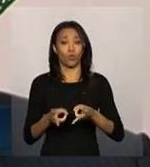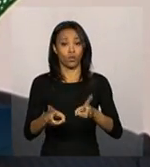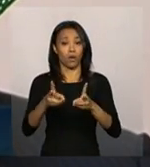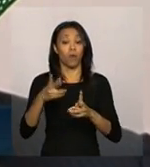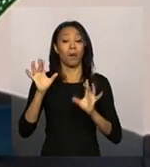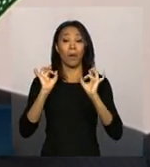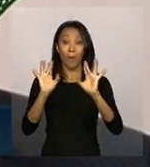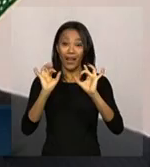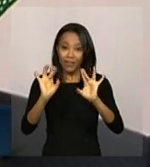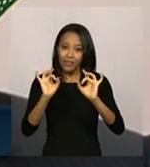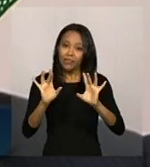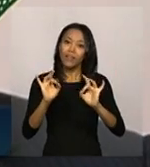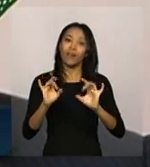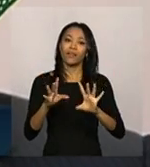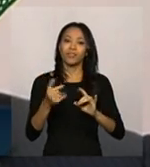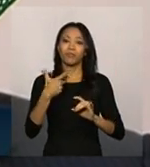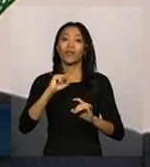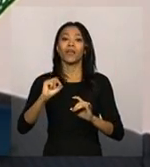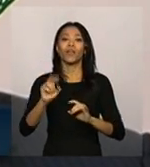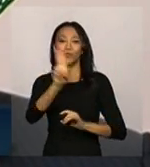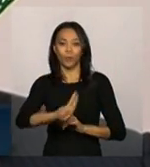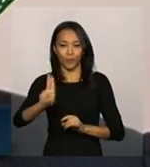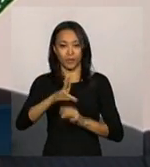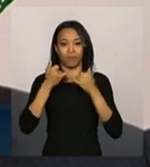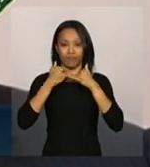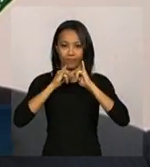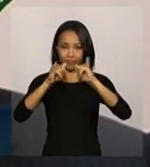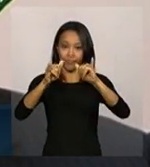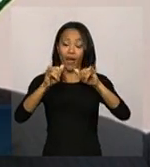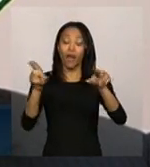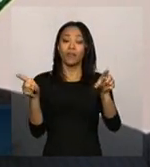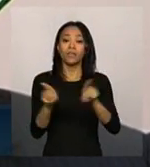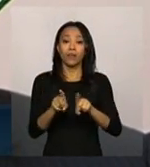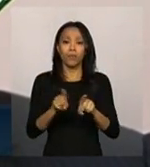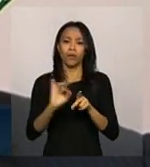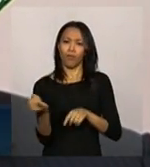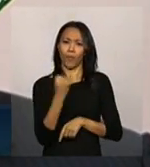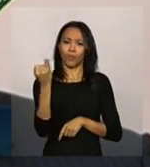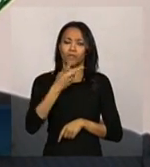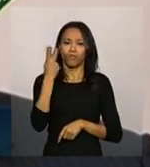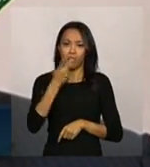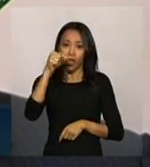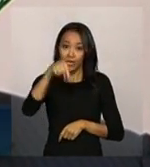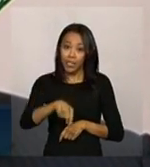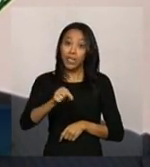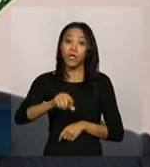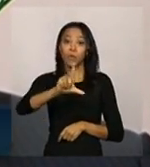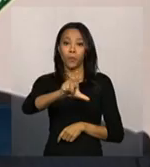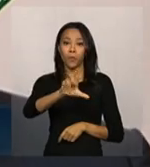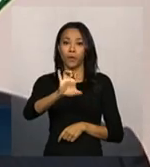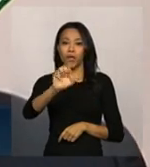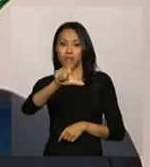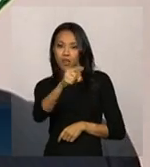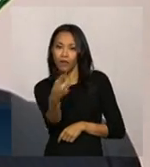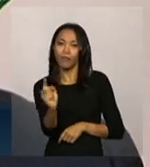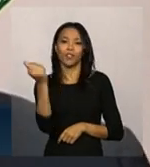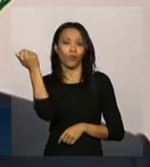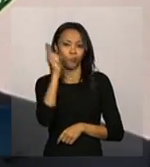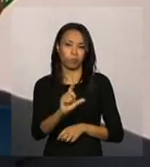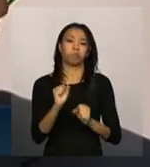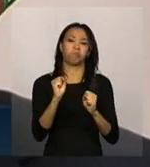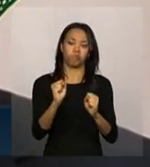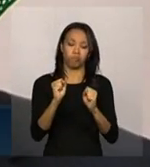consumidores. E, mais uma vez, só me cabe aqui ressaltar o êxito do leilão que tivemos, pois esses